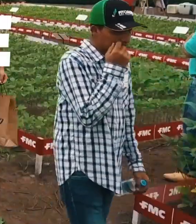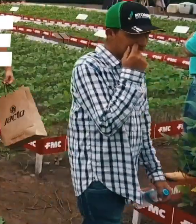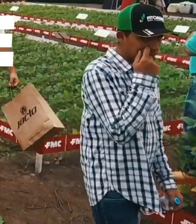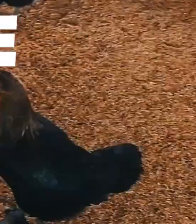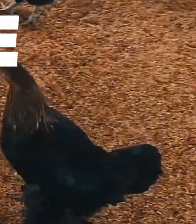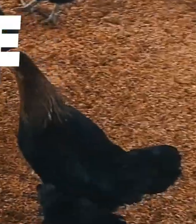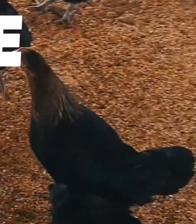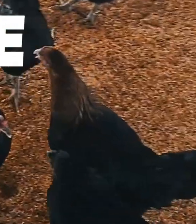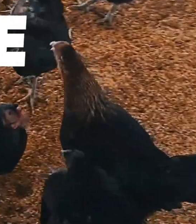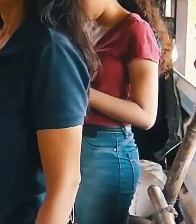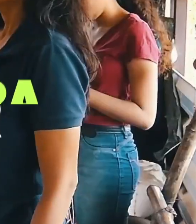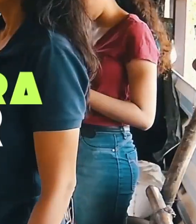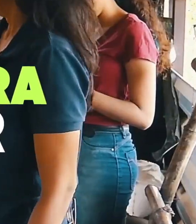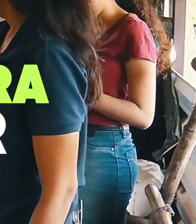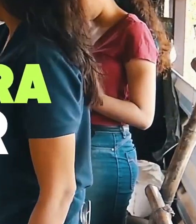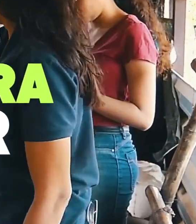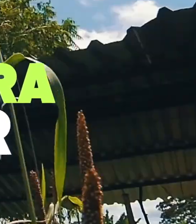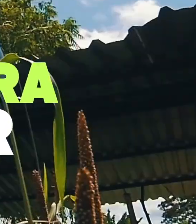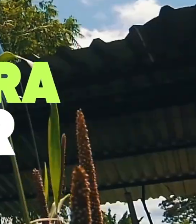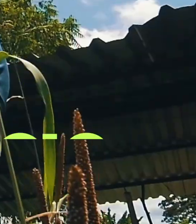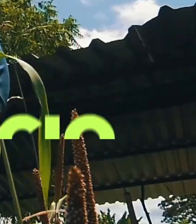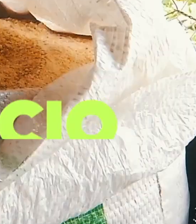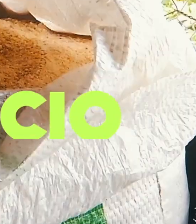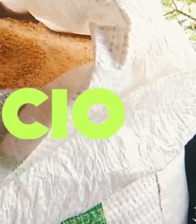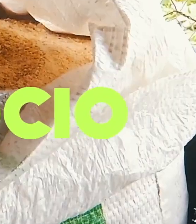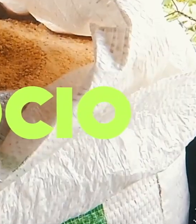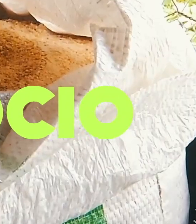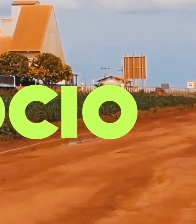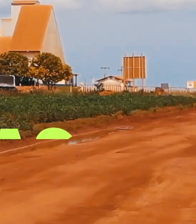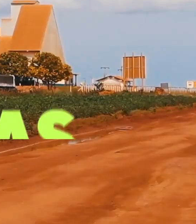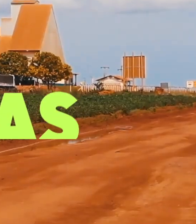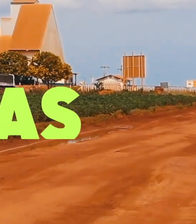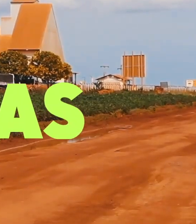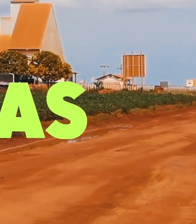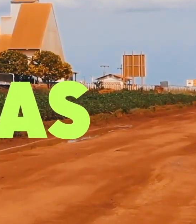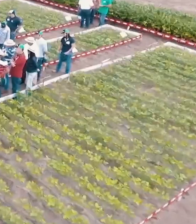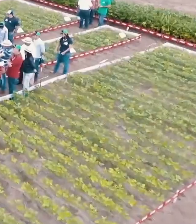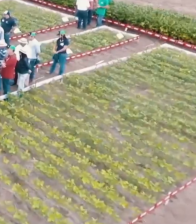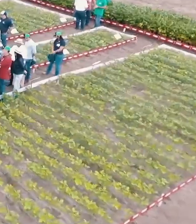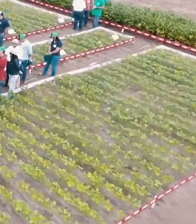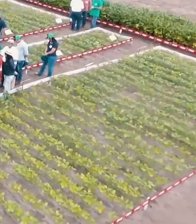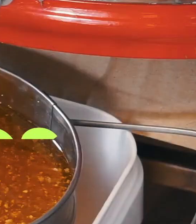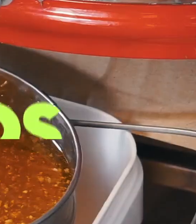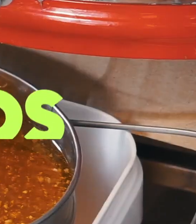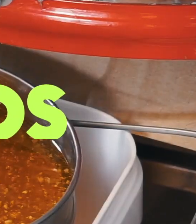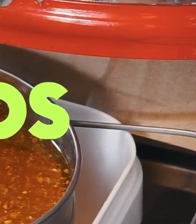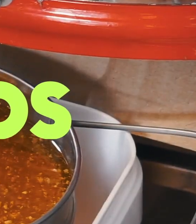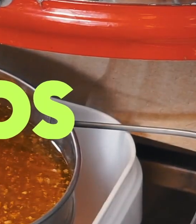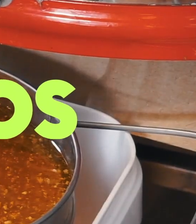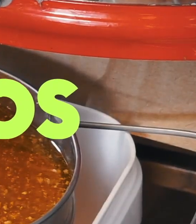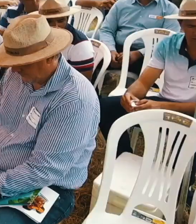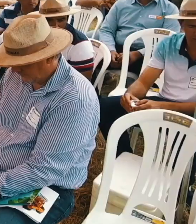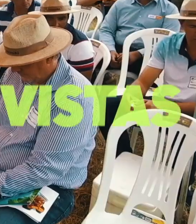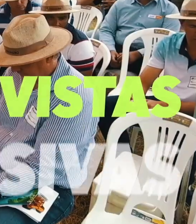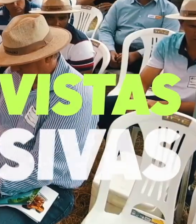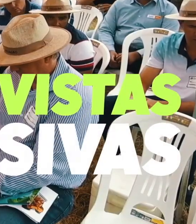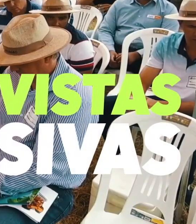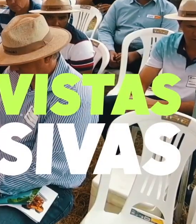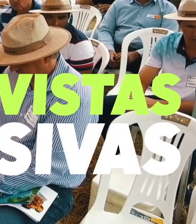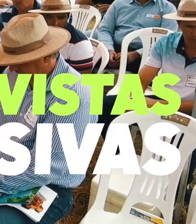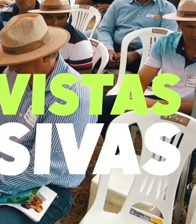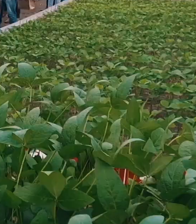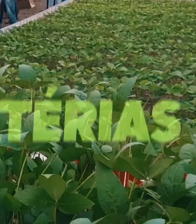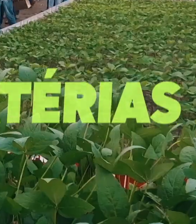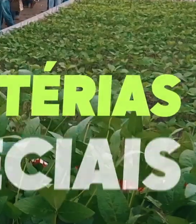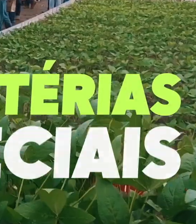diversidade do Piauí A agricultura familiar O agronegócio As indústrias Feiras e produtos Com entrevistas